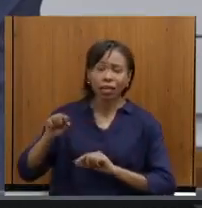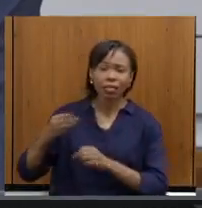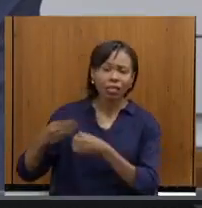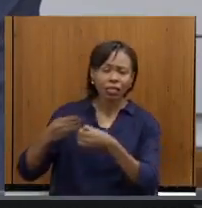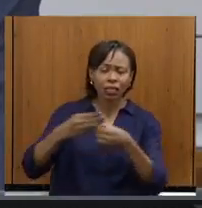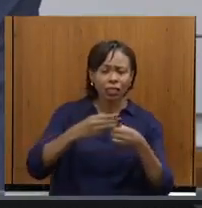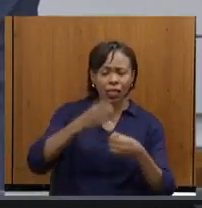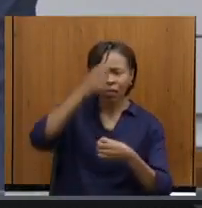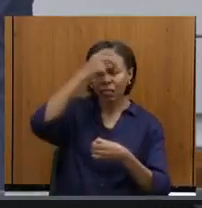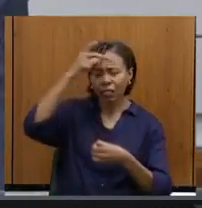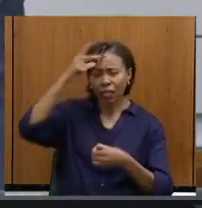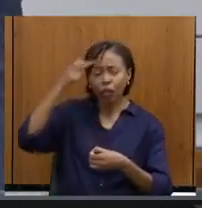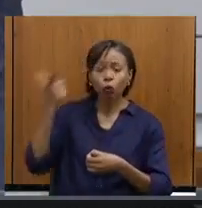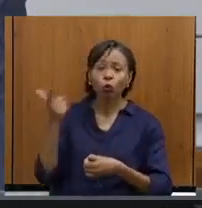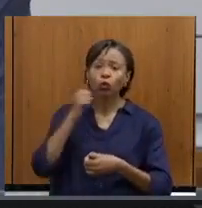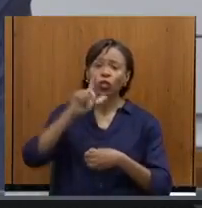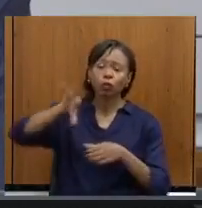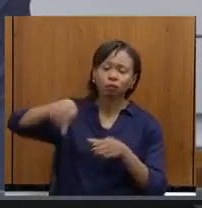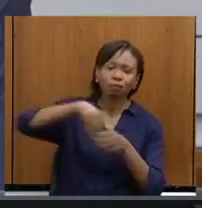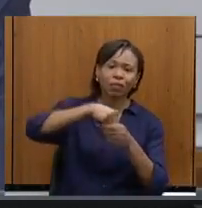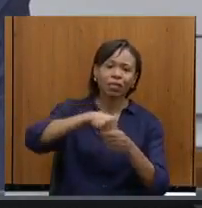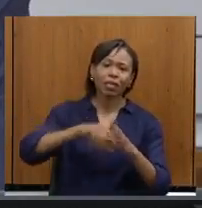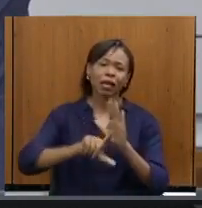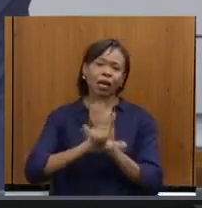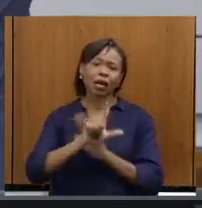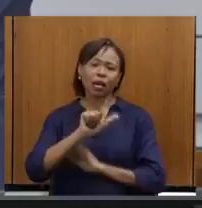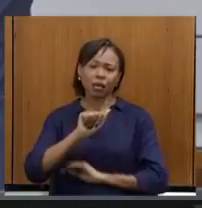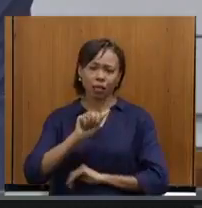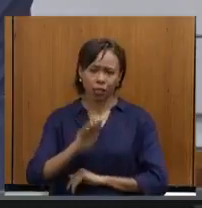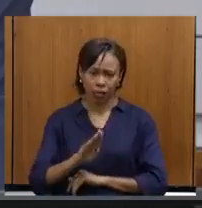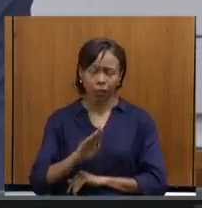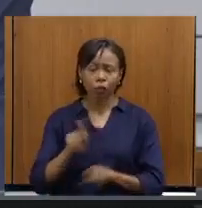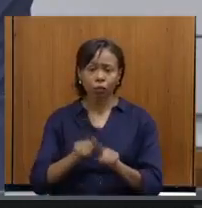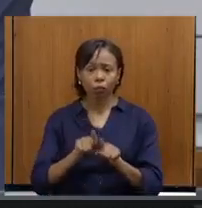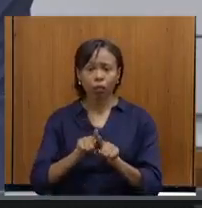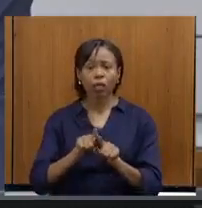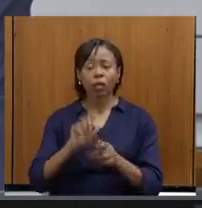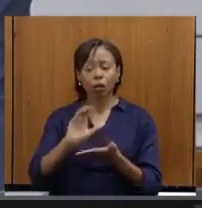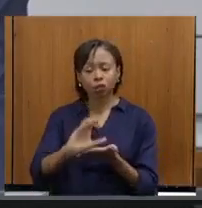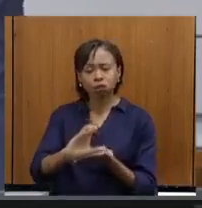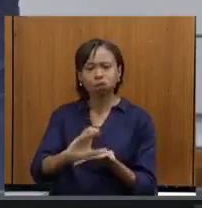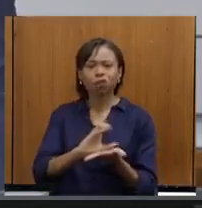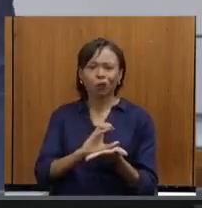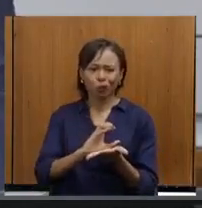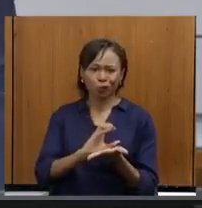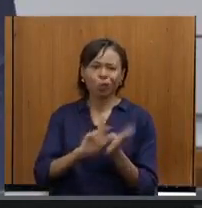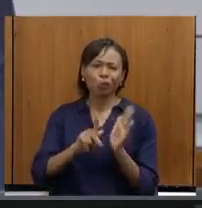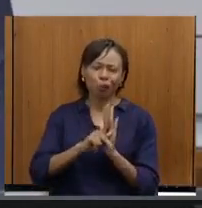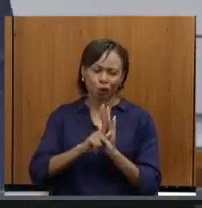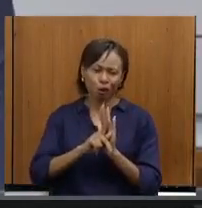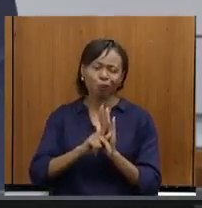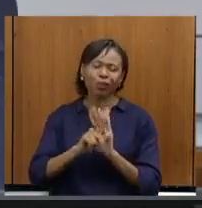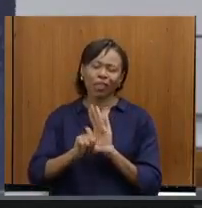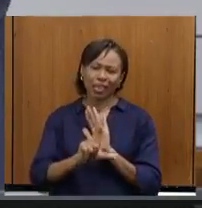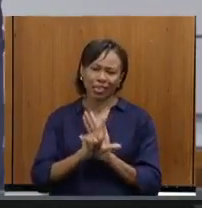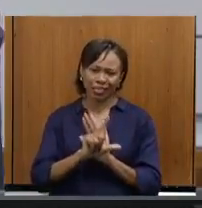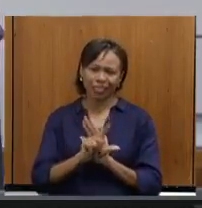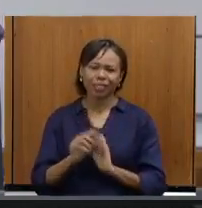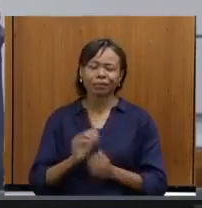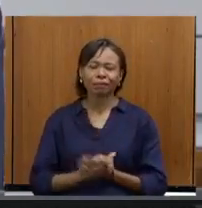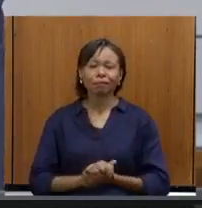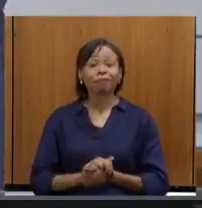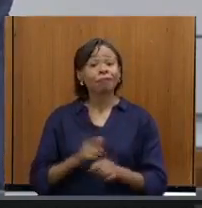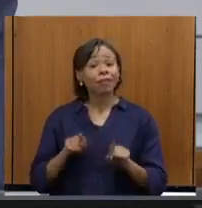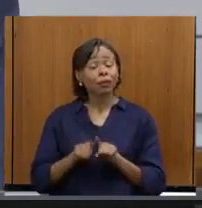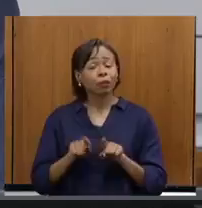Aldir Branco e conseguiram acessar os recursos desta lei. Outra questão que o senhor